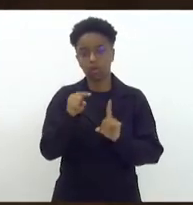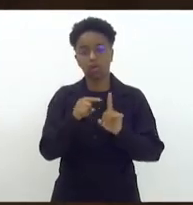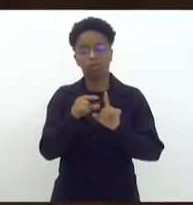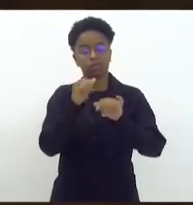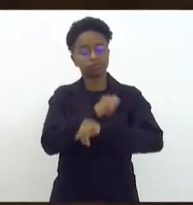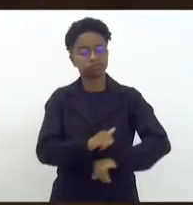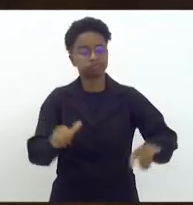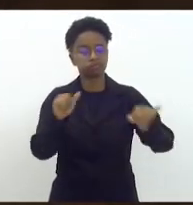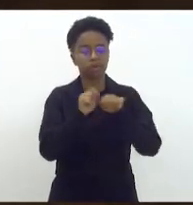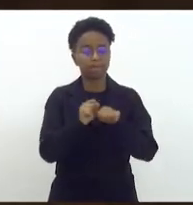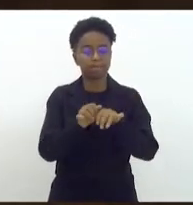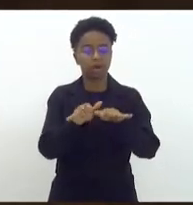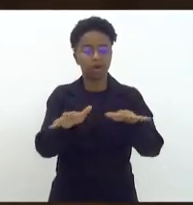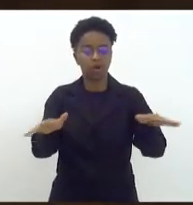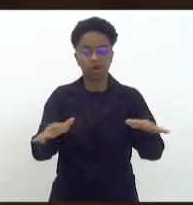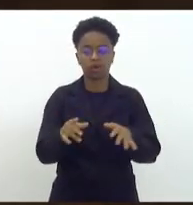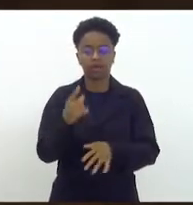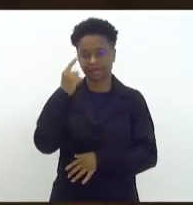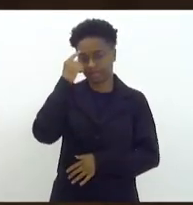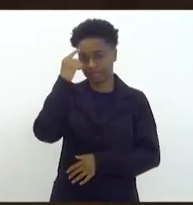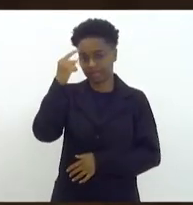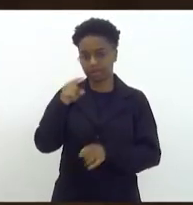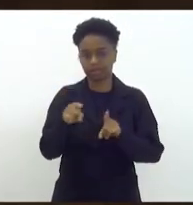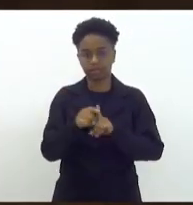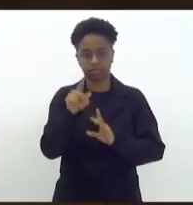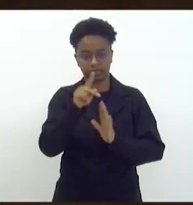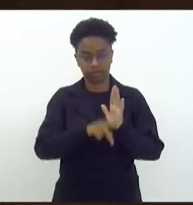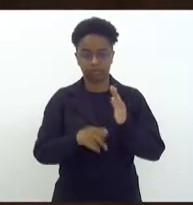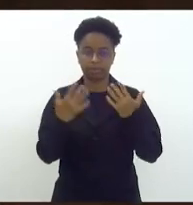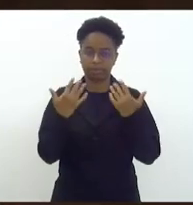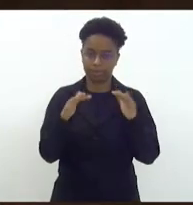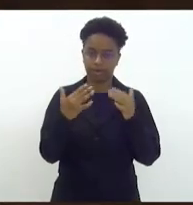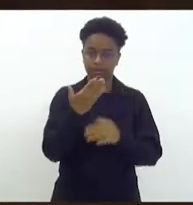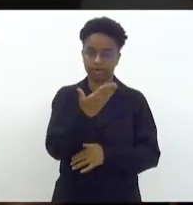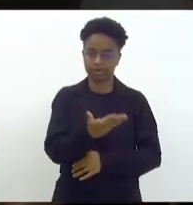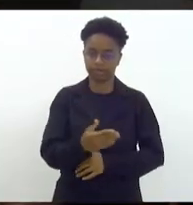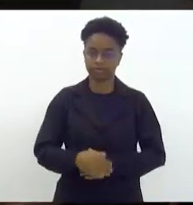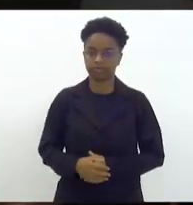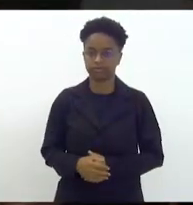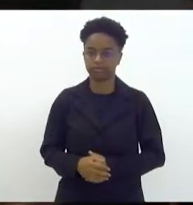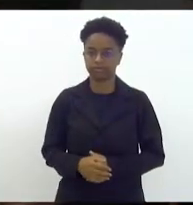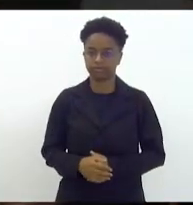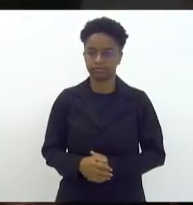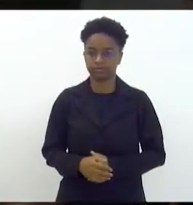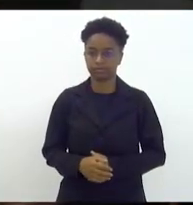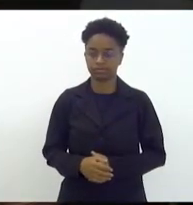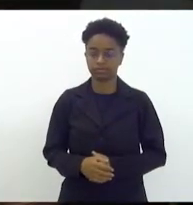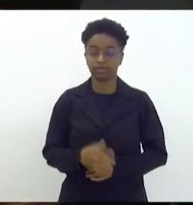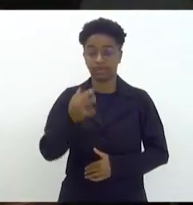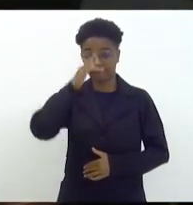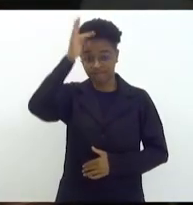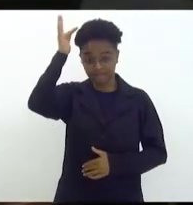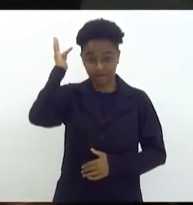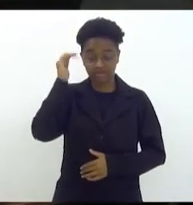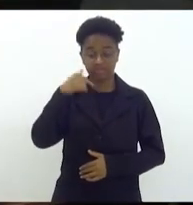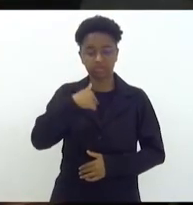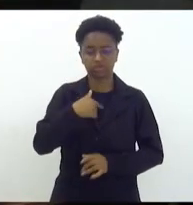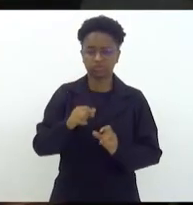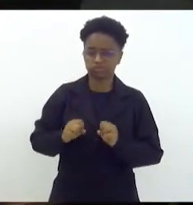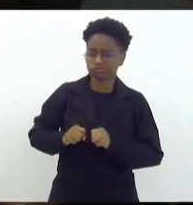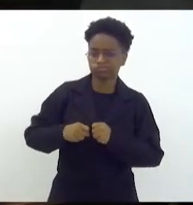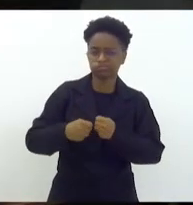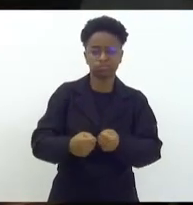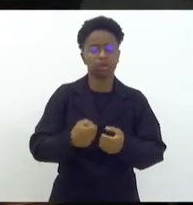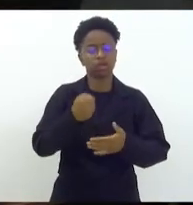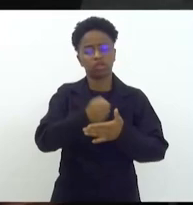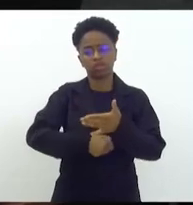vez mais esta ideia e este projeto. Parabéns, presidente. Deputado Fred Pacheco, por isso que sou uma lutadora árdua